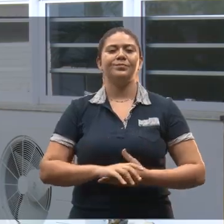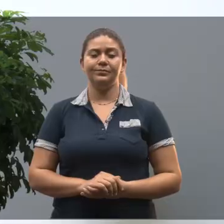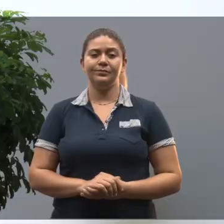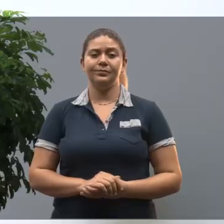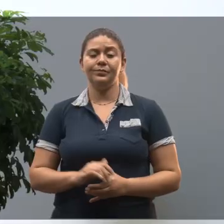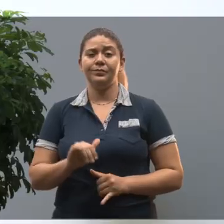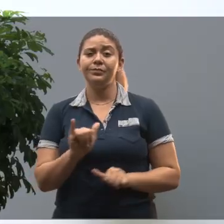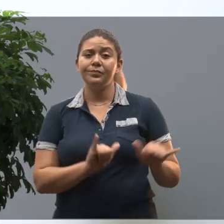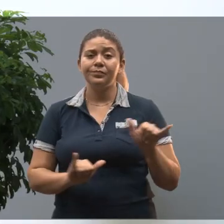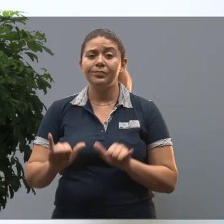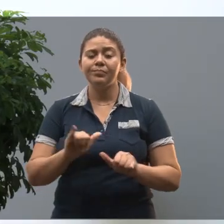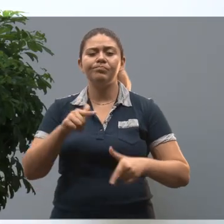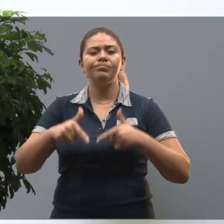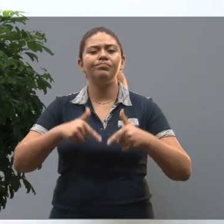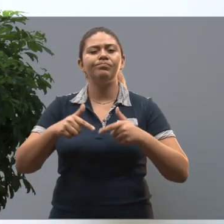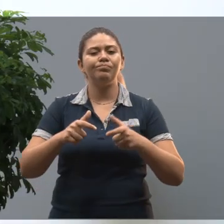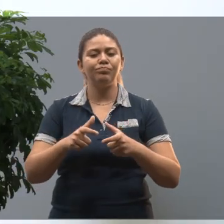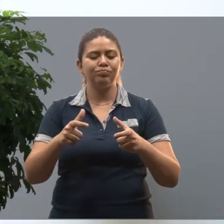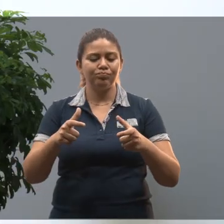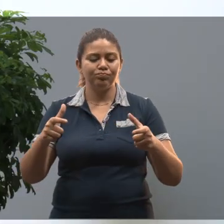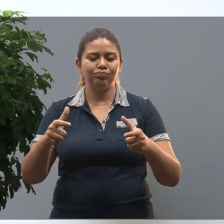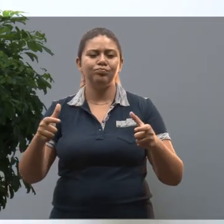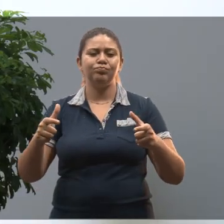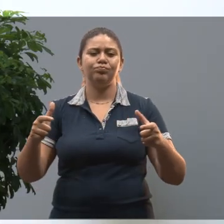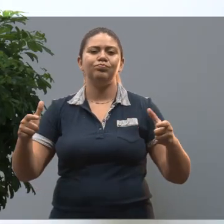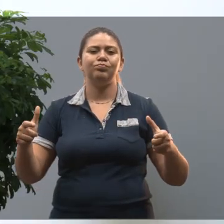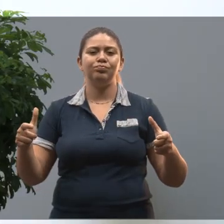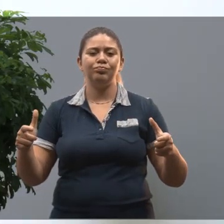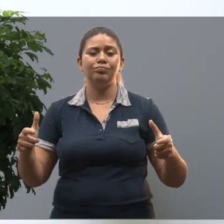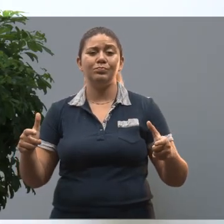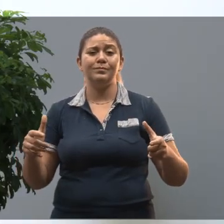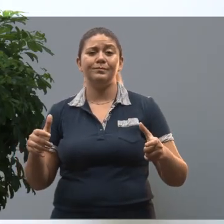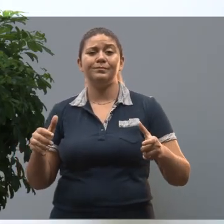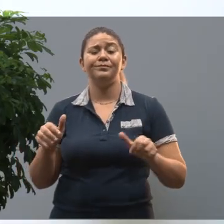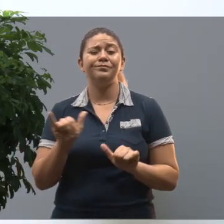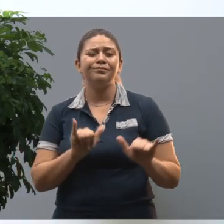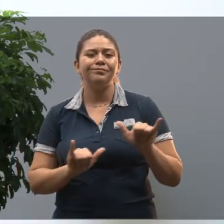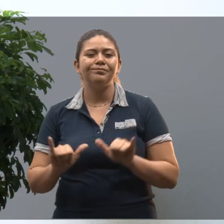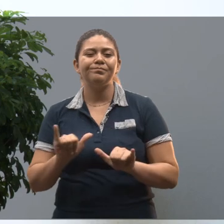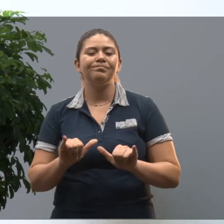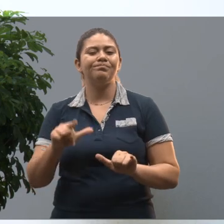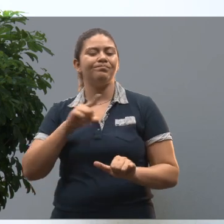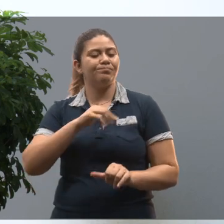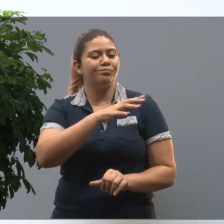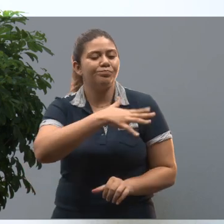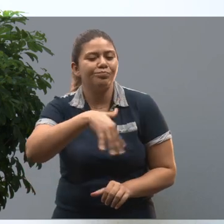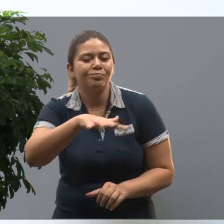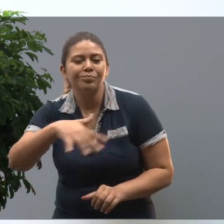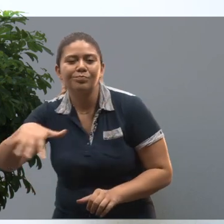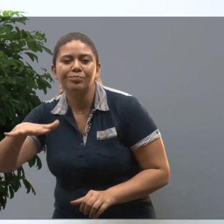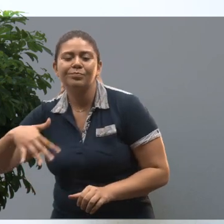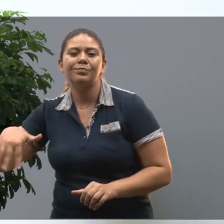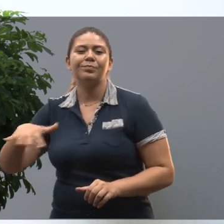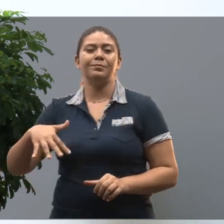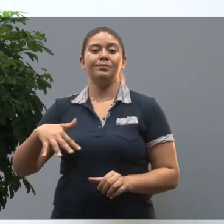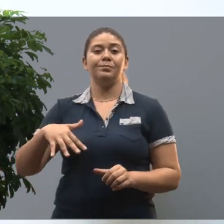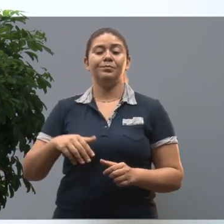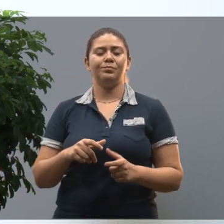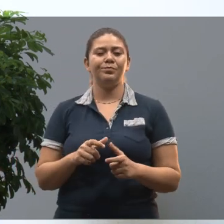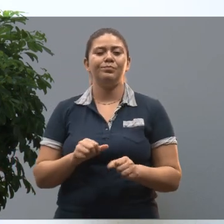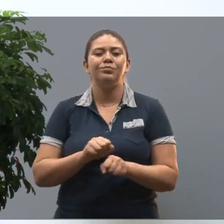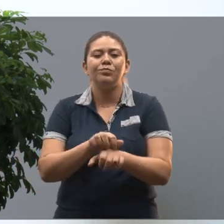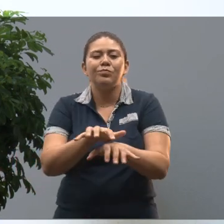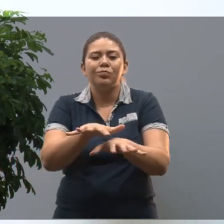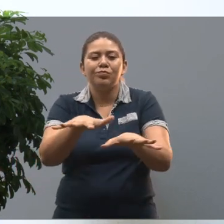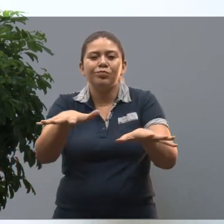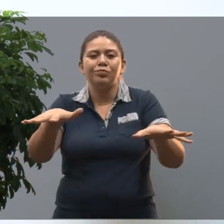área da química. É um mercado crescente, então, desde que a química atua em várias áreas, então é um mercado que